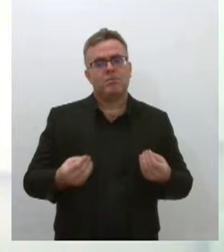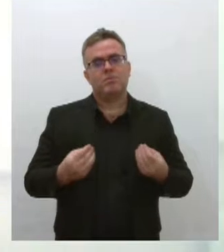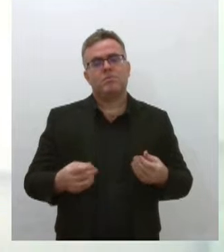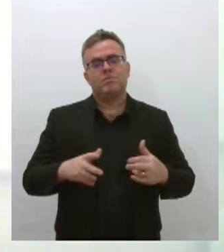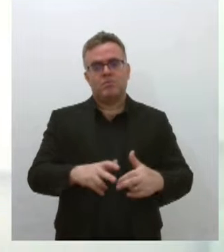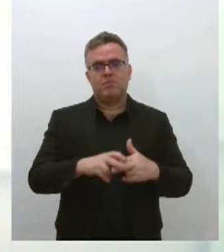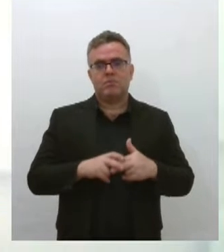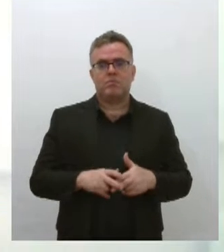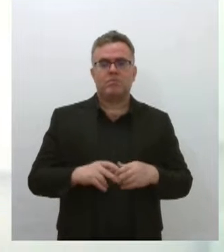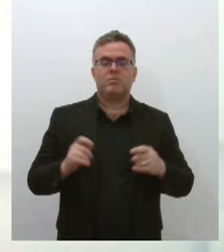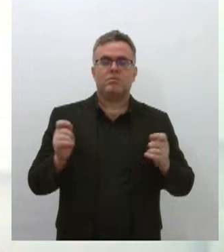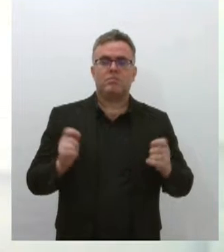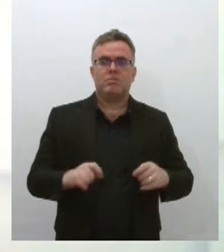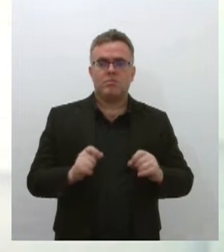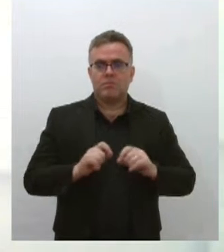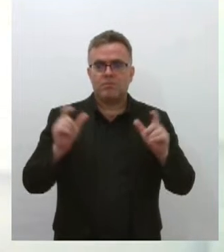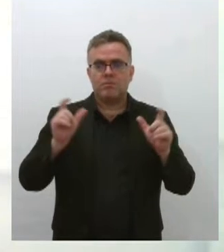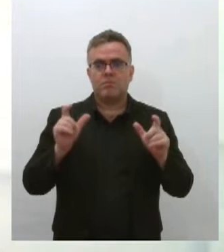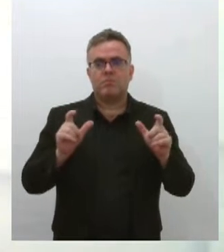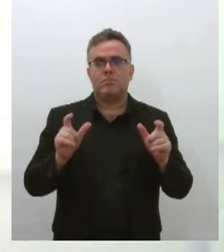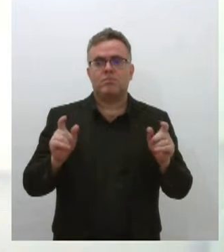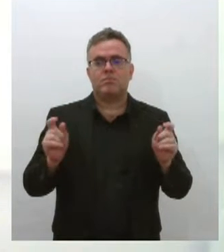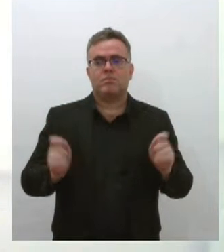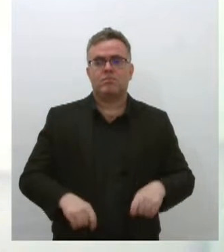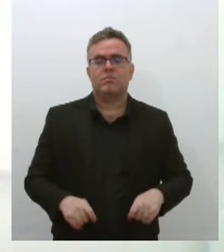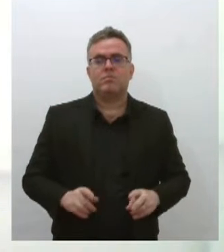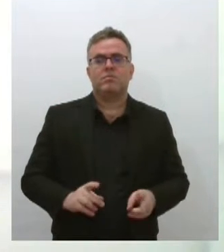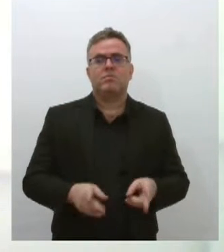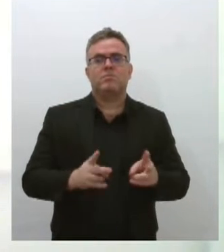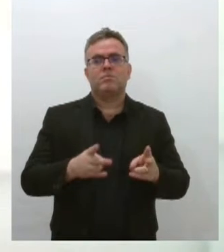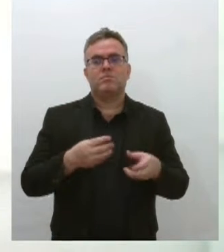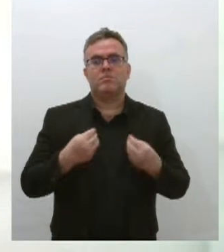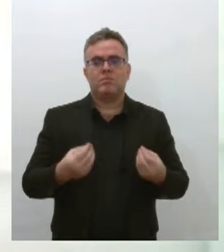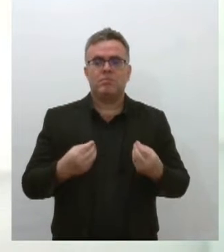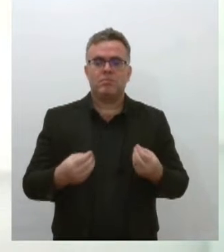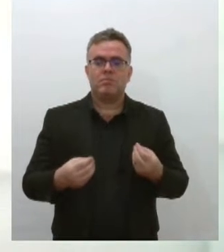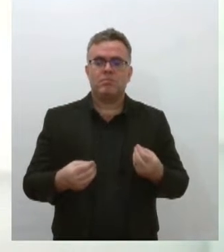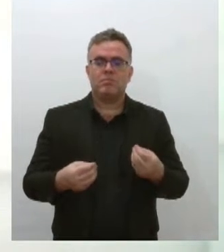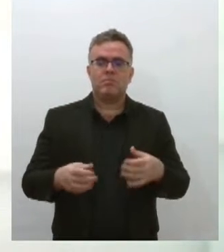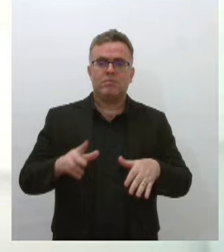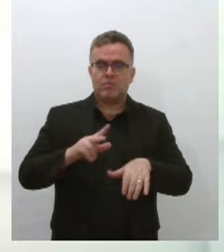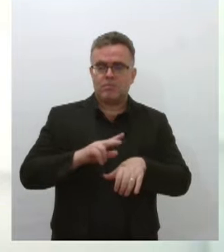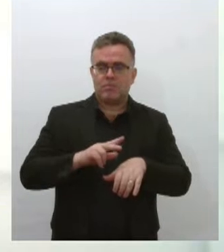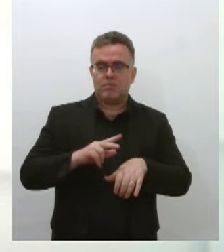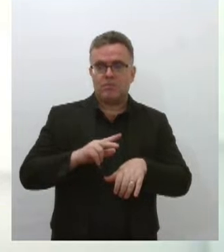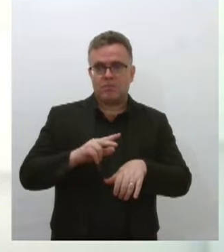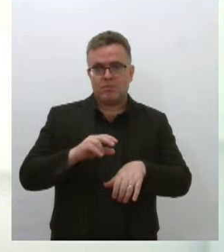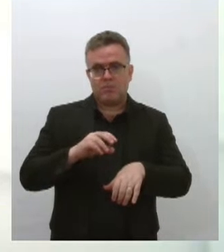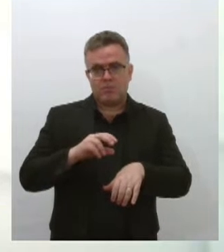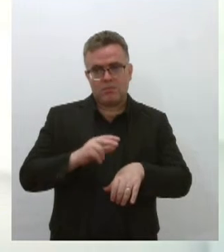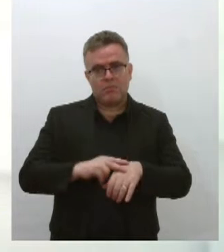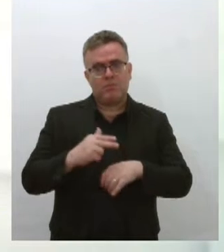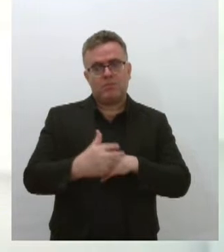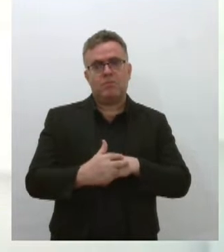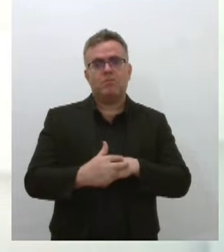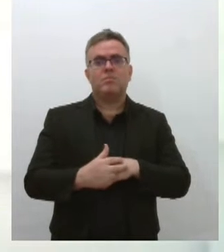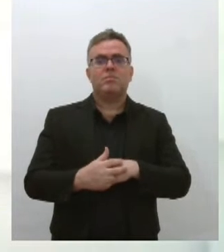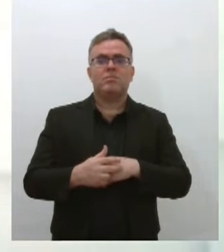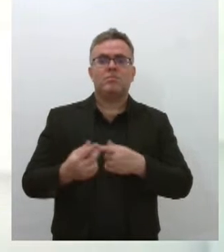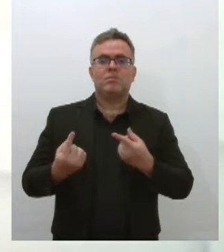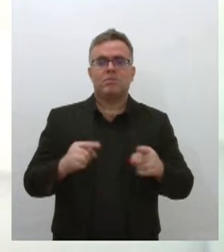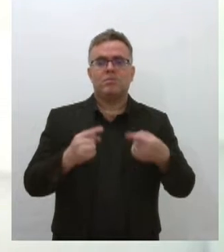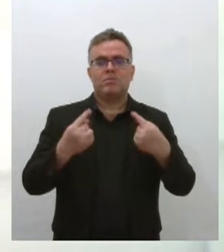fazer um alerta e voltar um pouquinho no tempo. A gente sabe que a zika, já foi comprovado cientificamente, que a zika provoca microcefalia. Então,